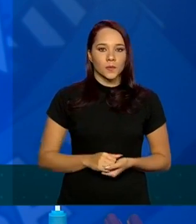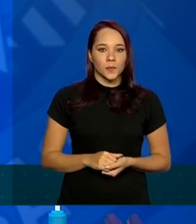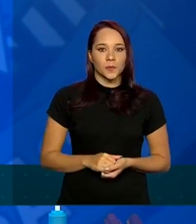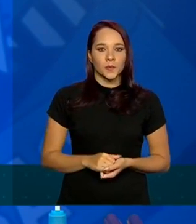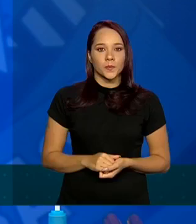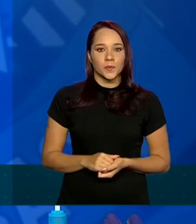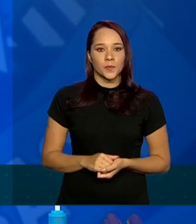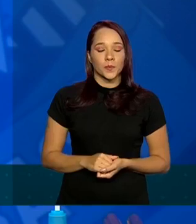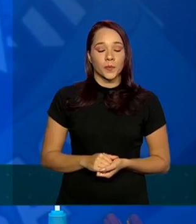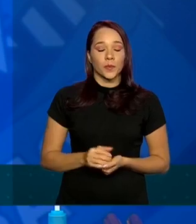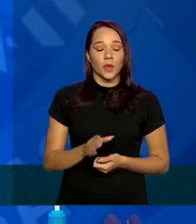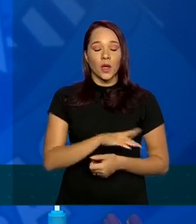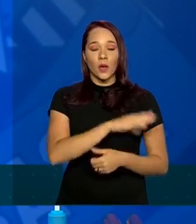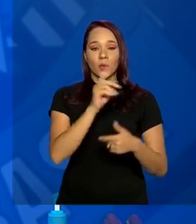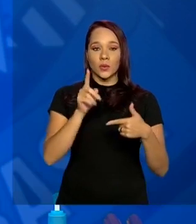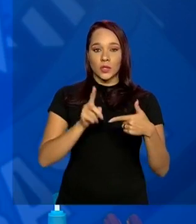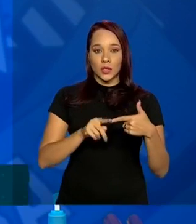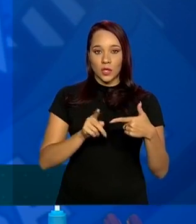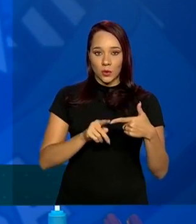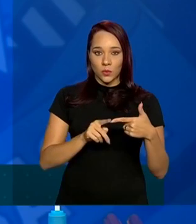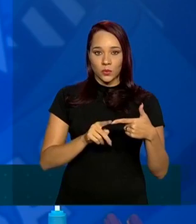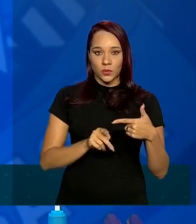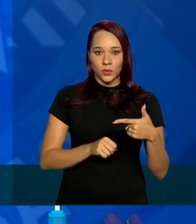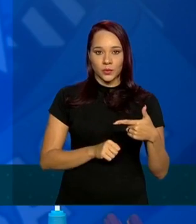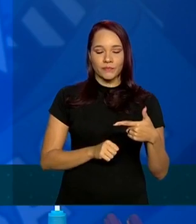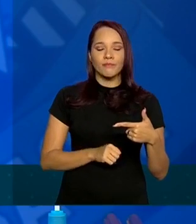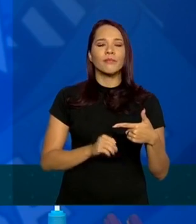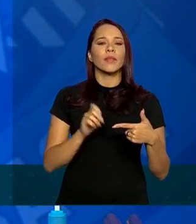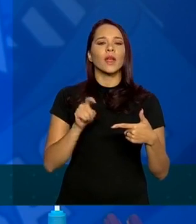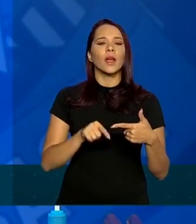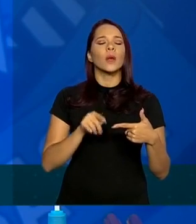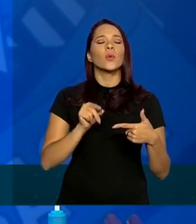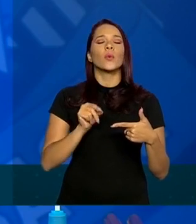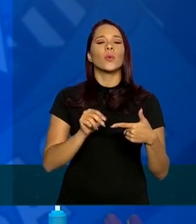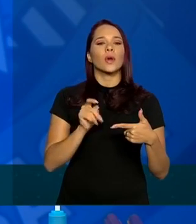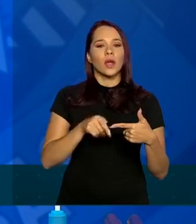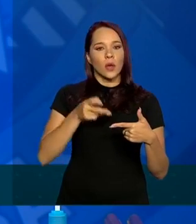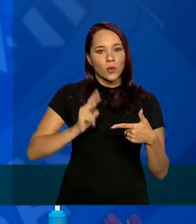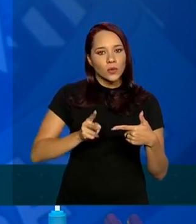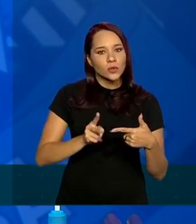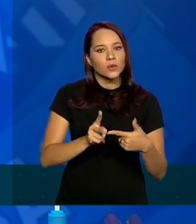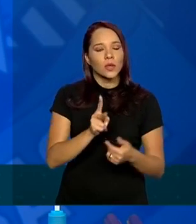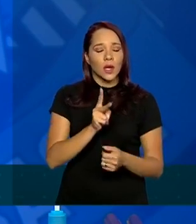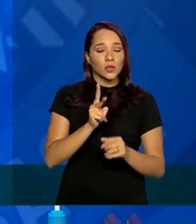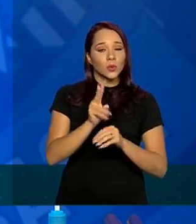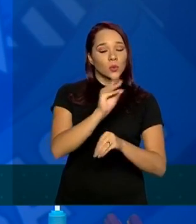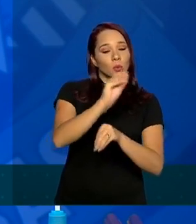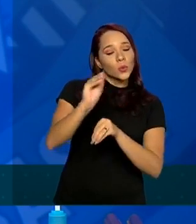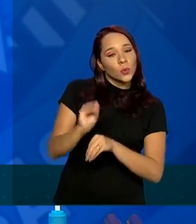Um segundo eixo é a continuidade do cuidado.